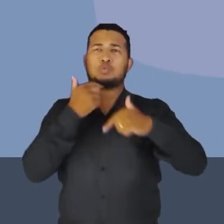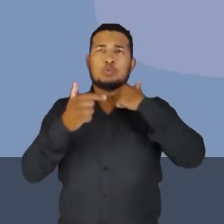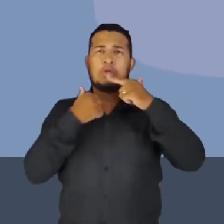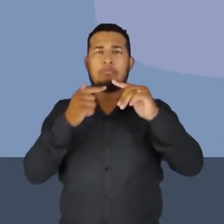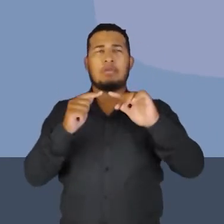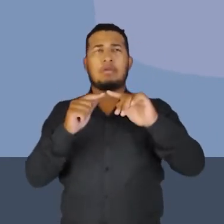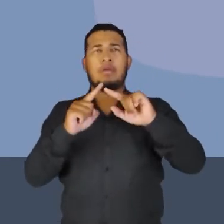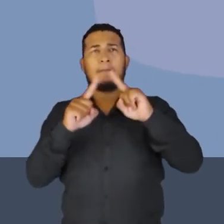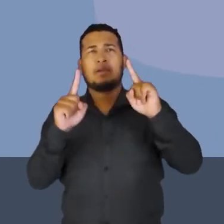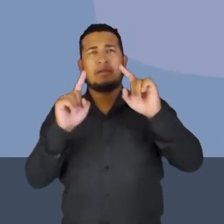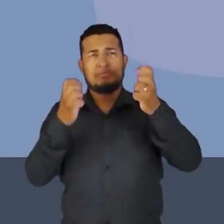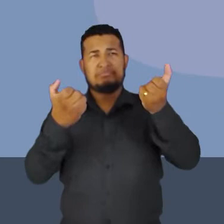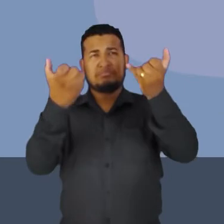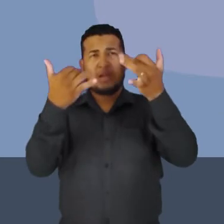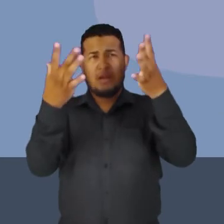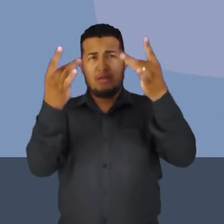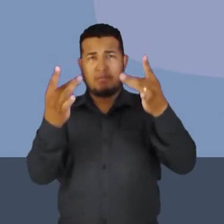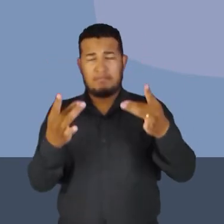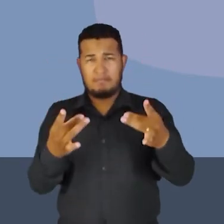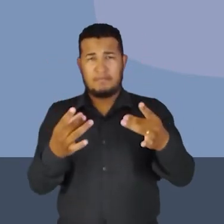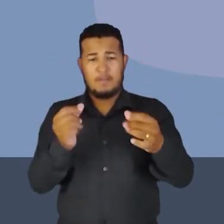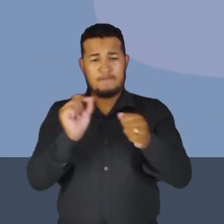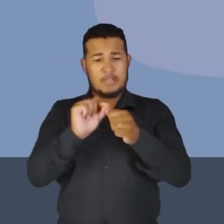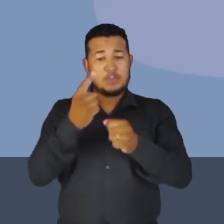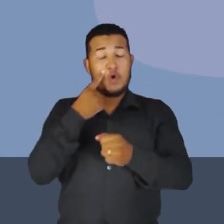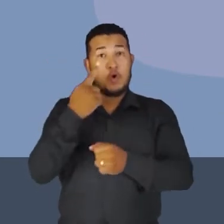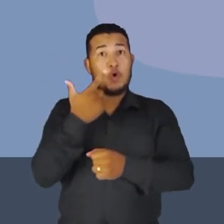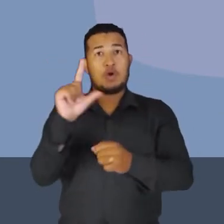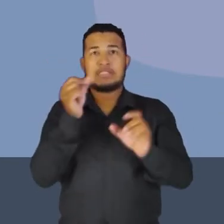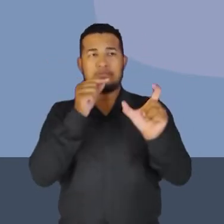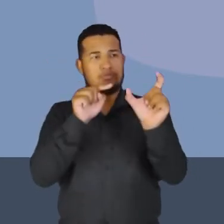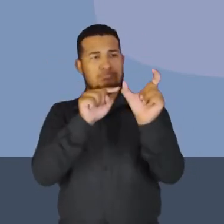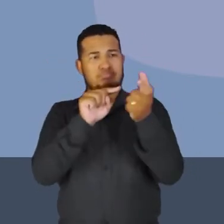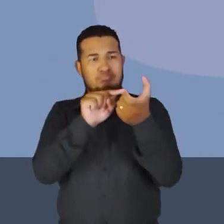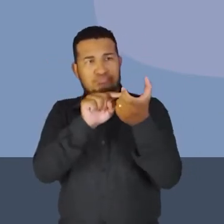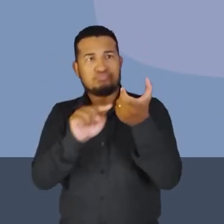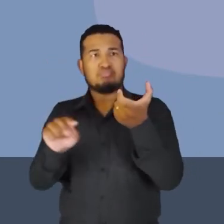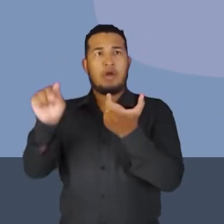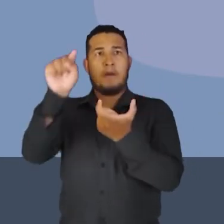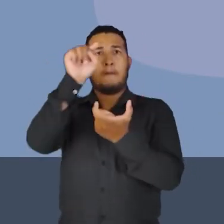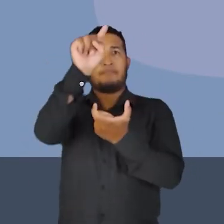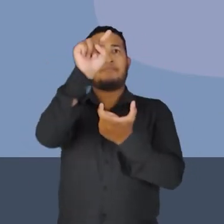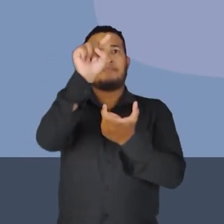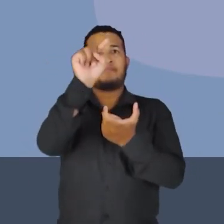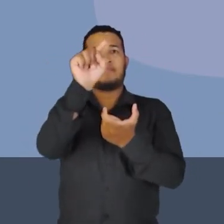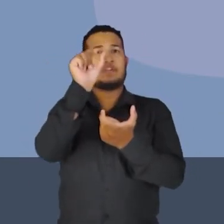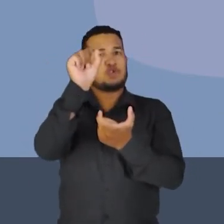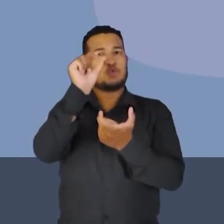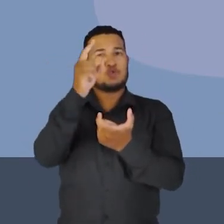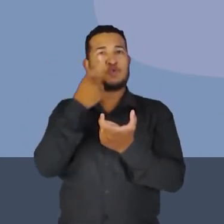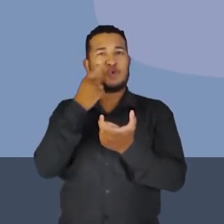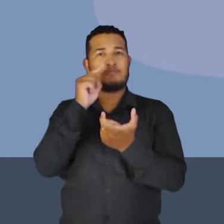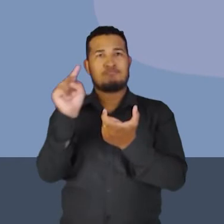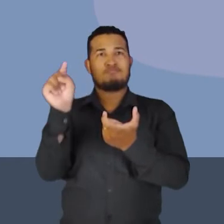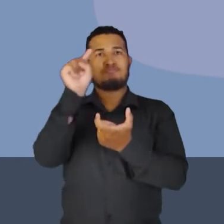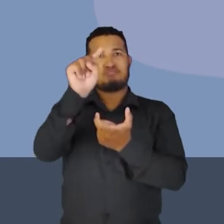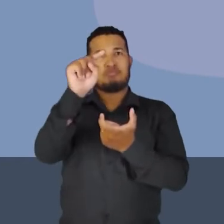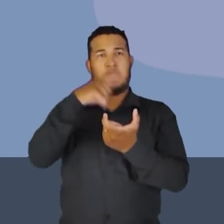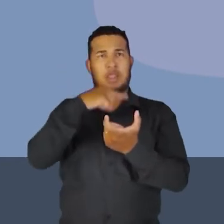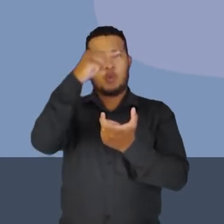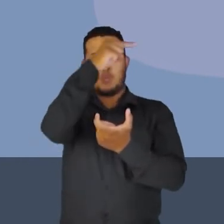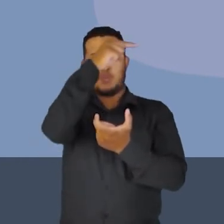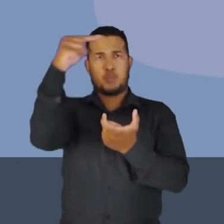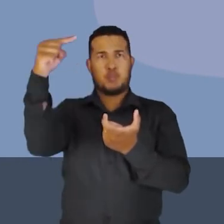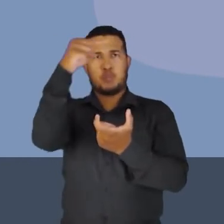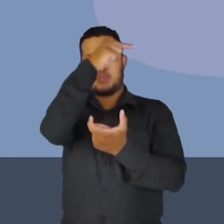me explique um pouco melhor. Vamos fazer outro. Olha lá, vou escolher outro ponto. Outro pontinho azul, escolhi. Vamos traçar uma reta tangente